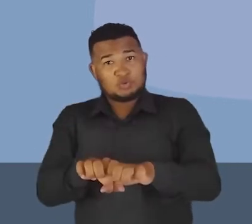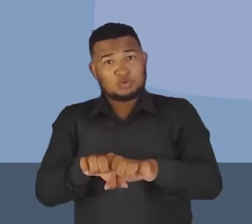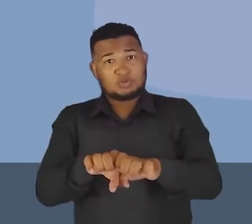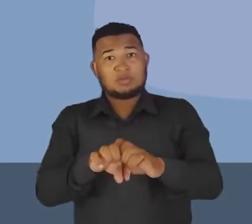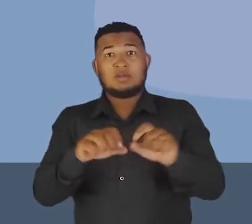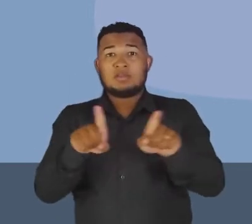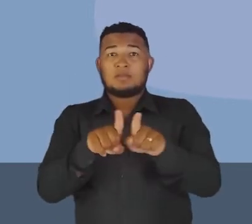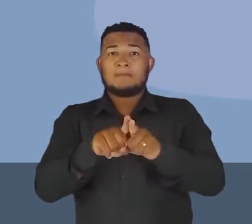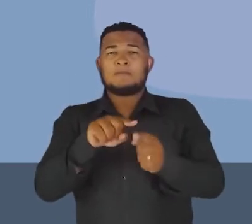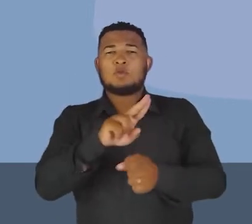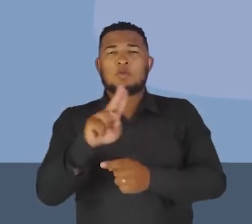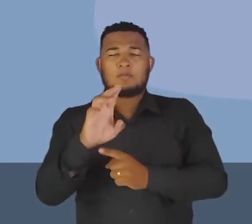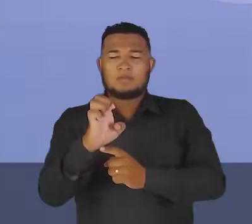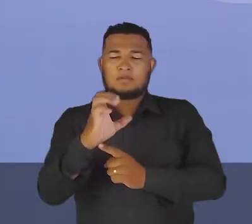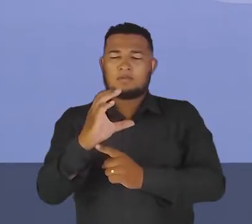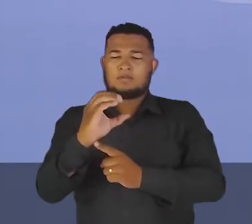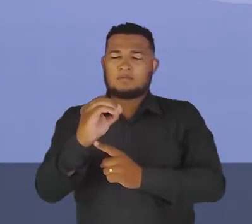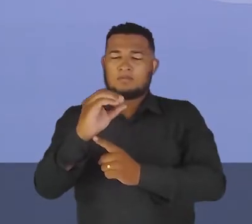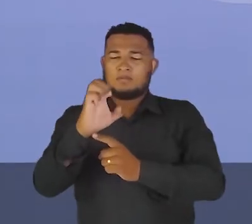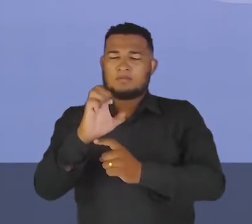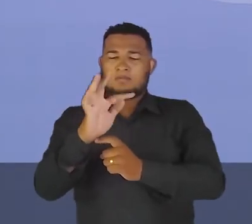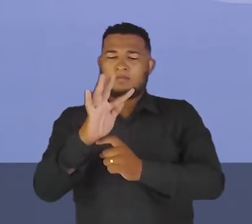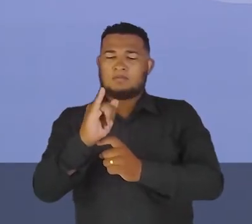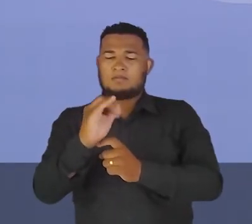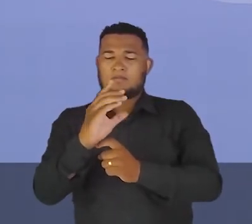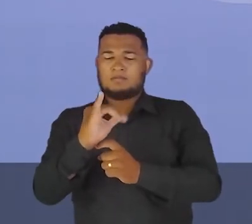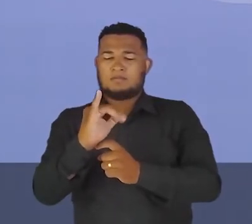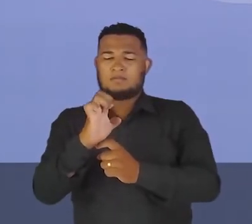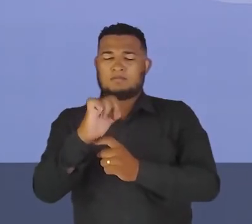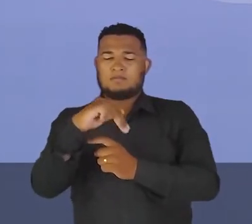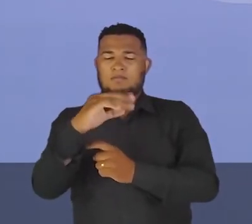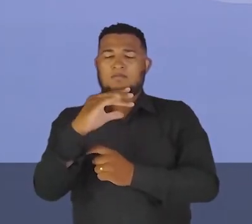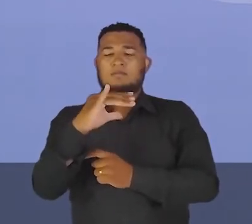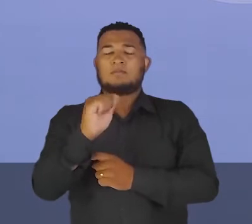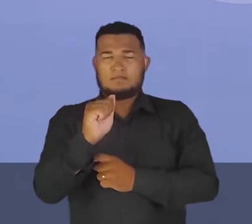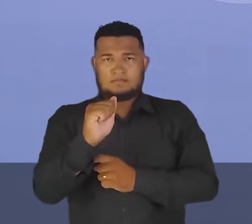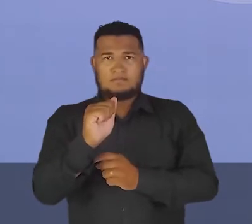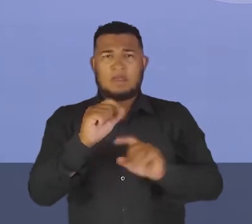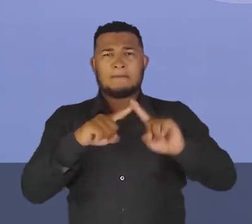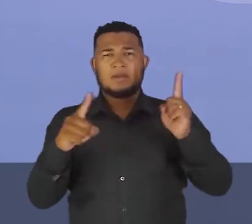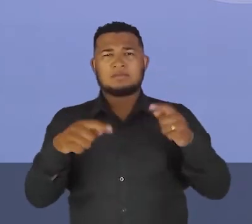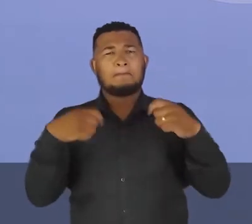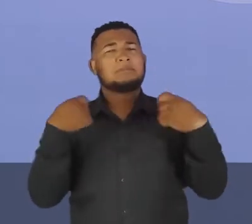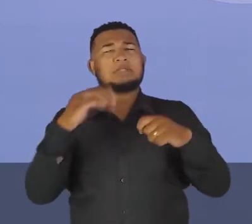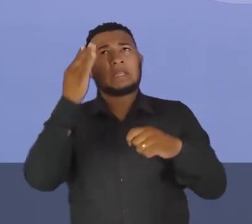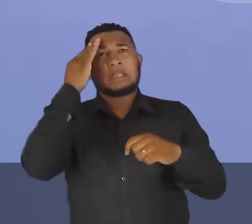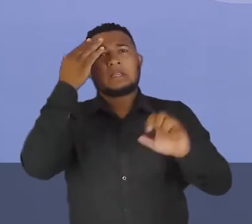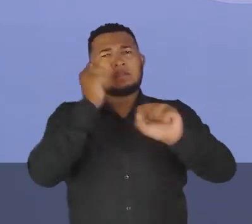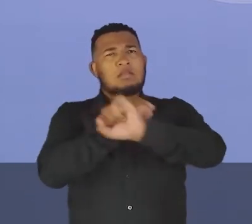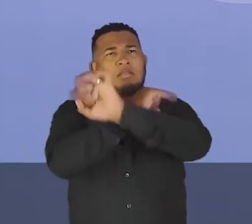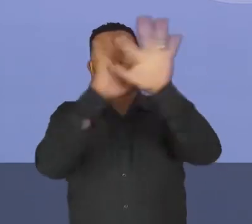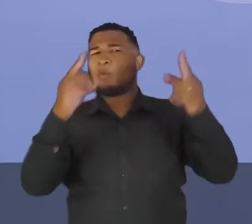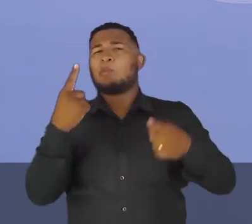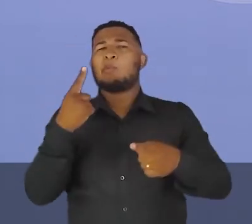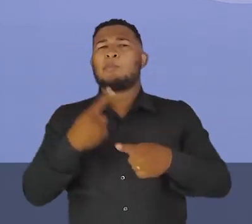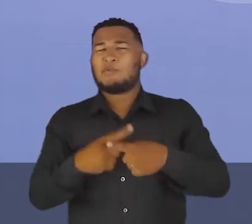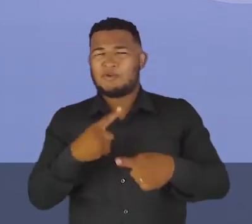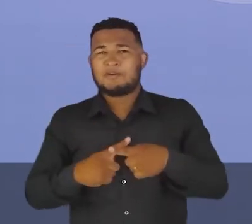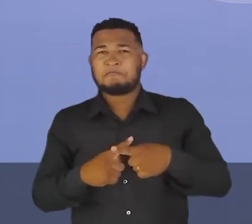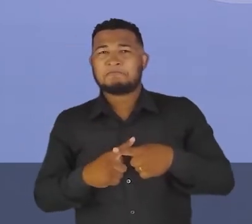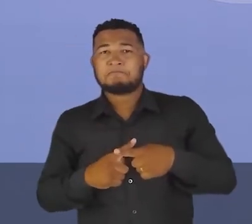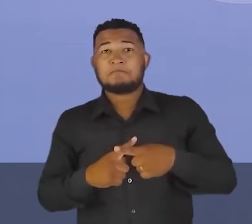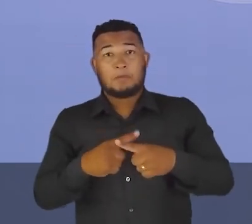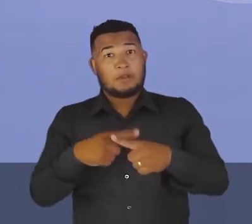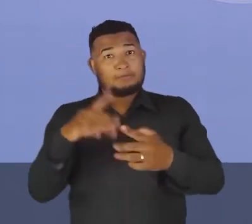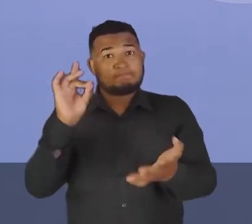ecoeficiência. Volta aqui para mim. Por que a gente precisa falar disso, né? Por que a gente precisa entender que a ideia da escola sustentável, ela